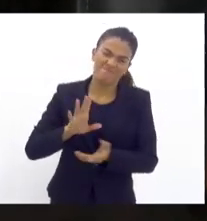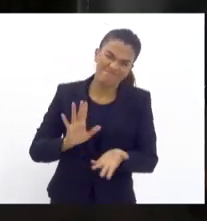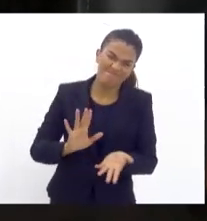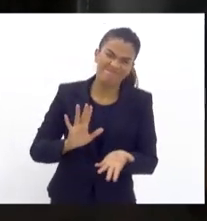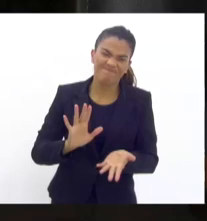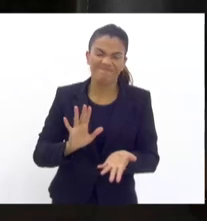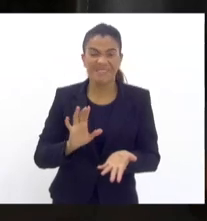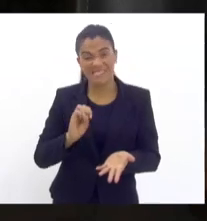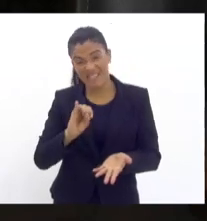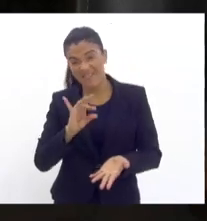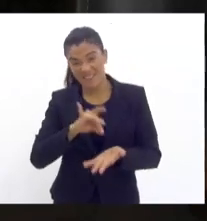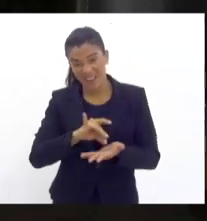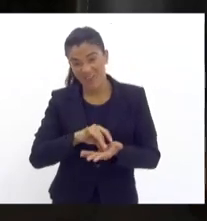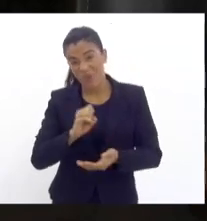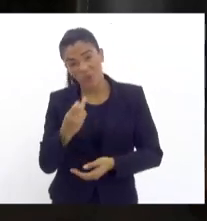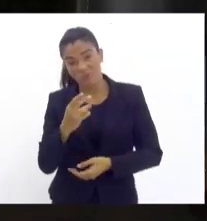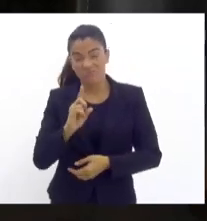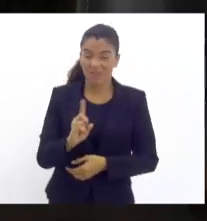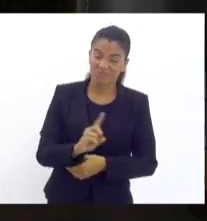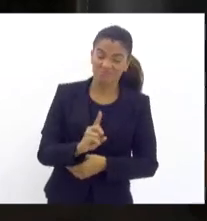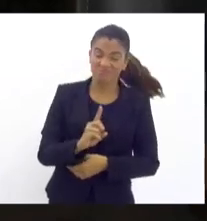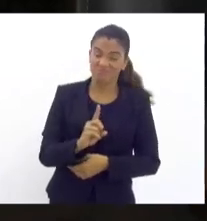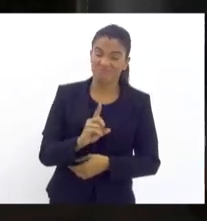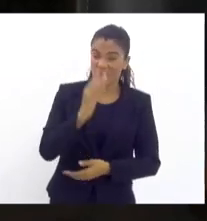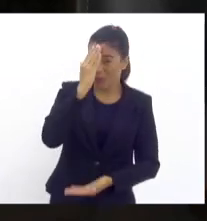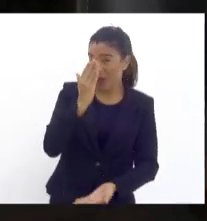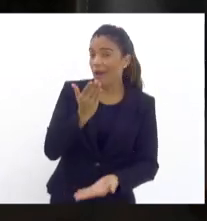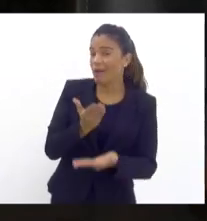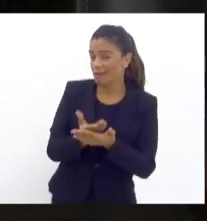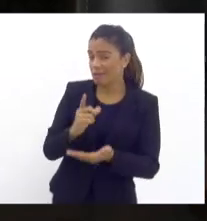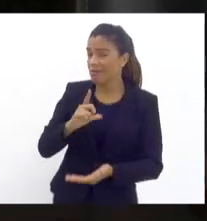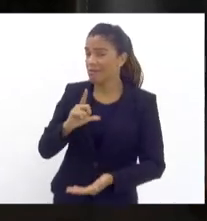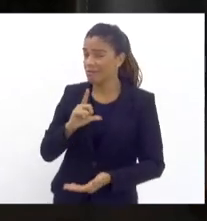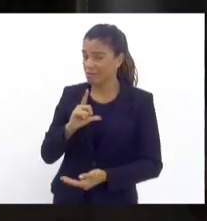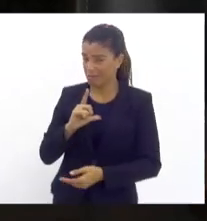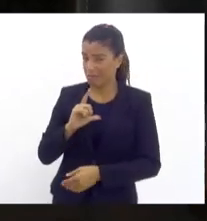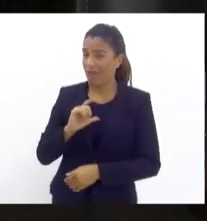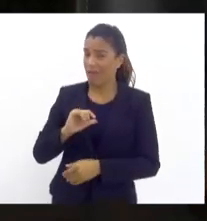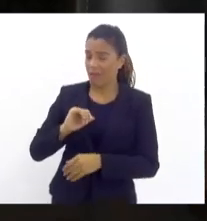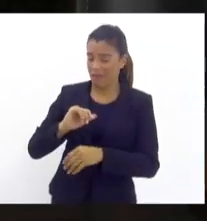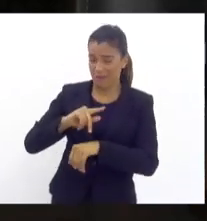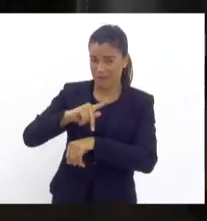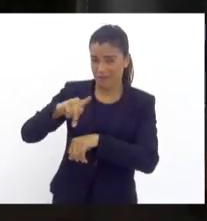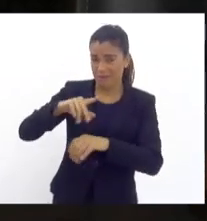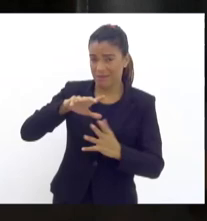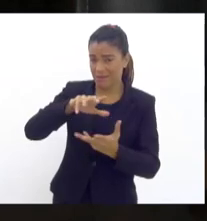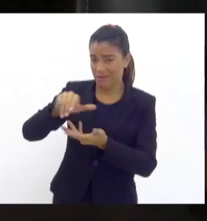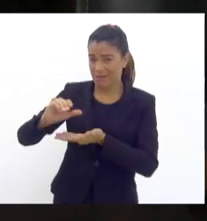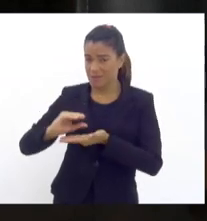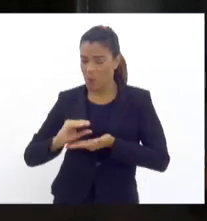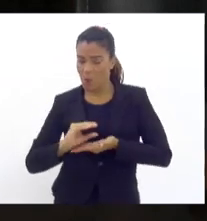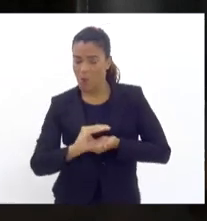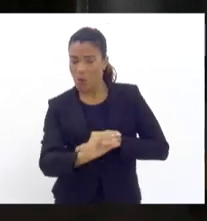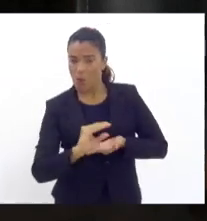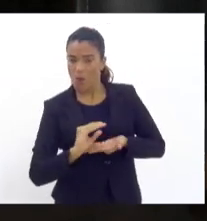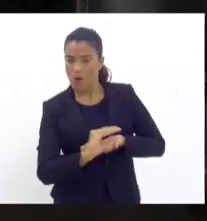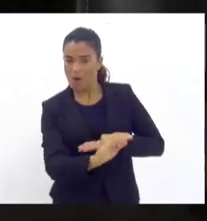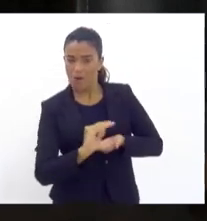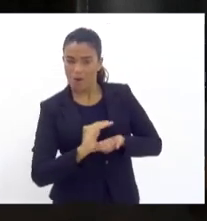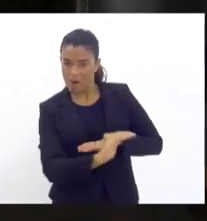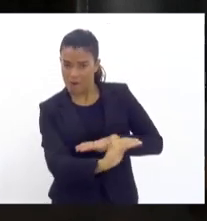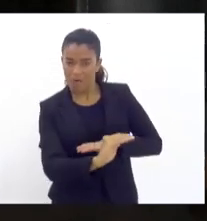for, acredito que há até financiamentos internacionais para promover esse tipo